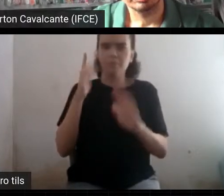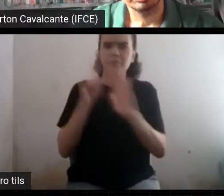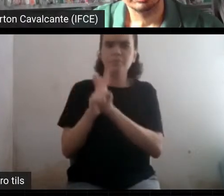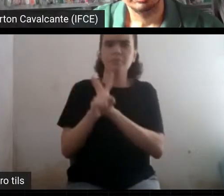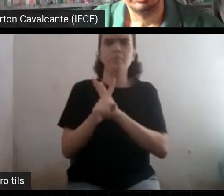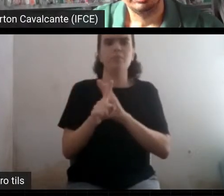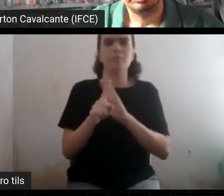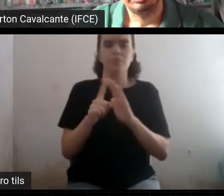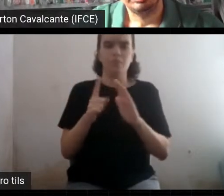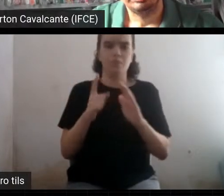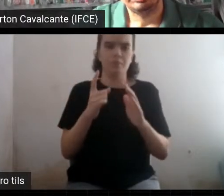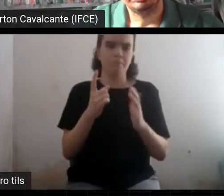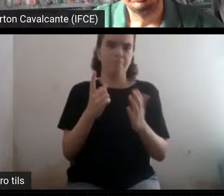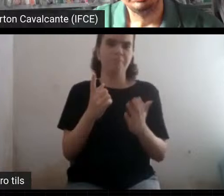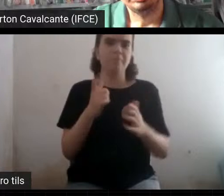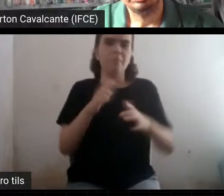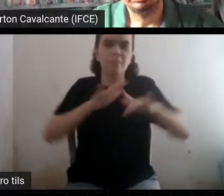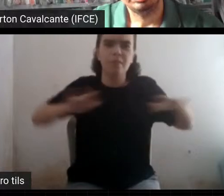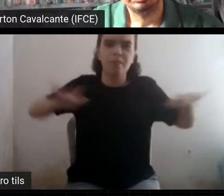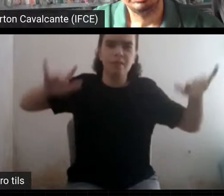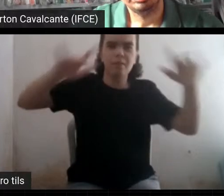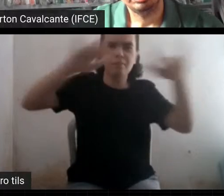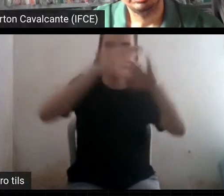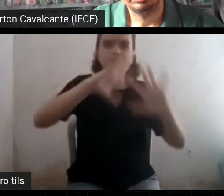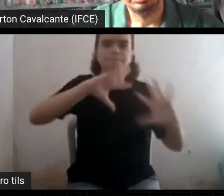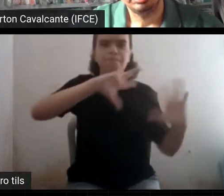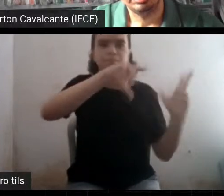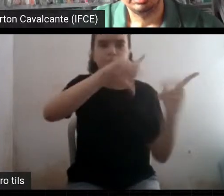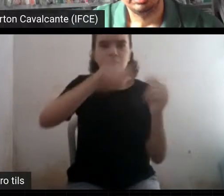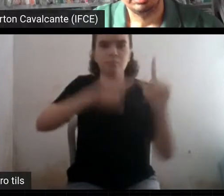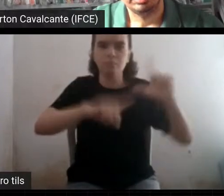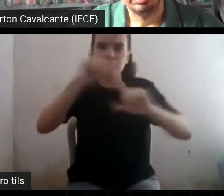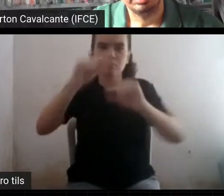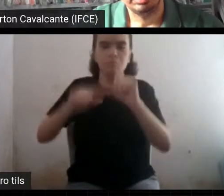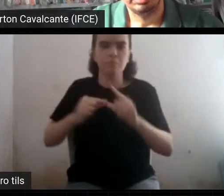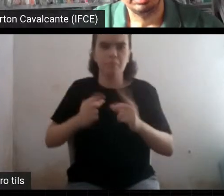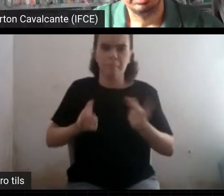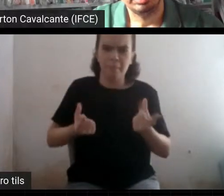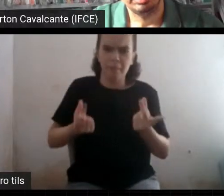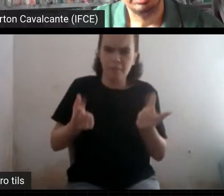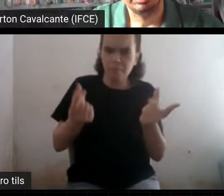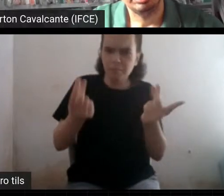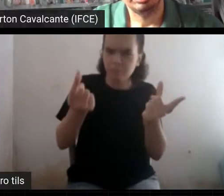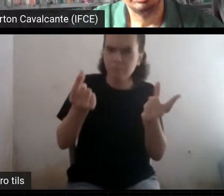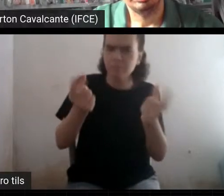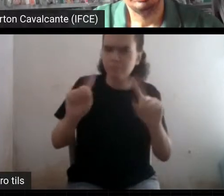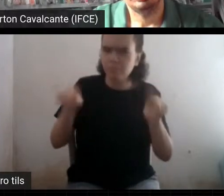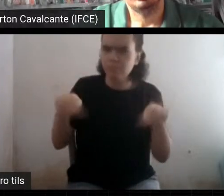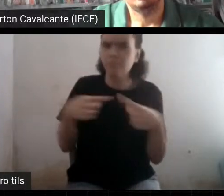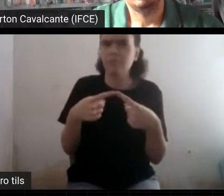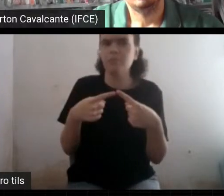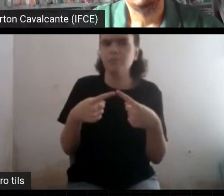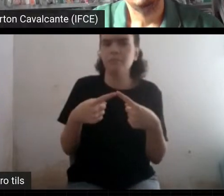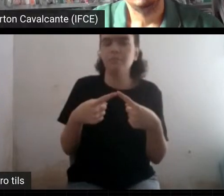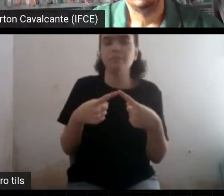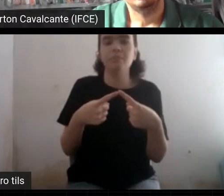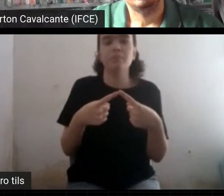para aqueles que, toda vez que encontrar alguém que te dê uma resposta definitiva, desconfie.